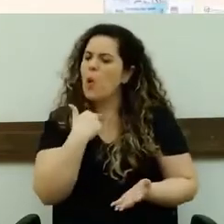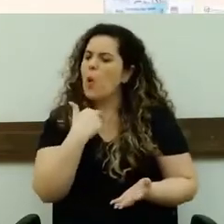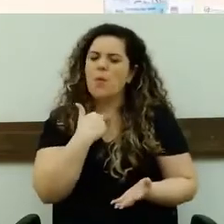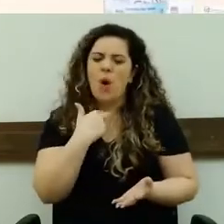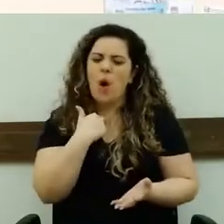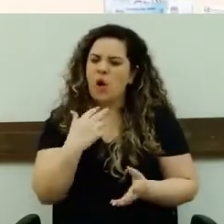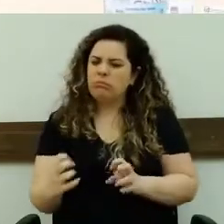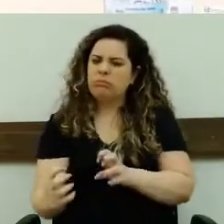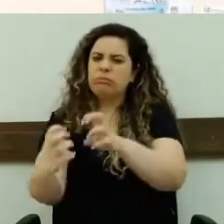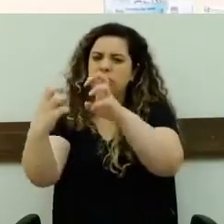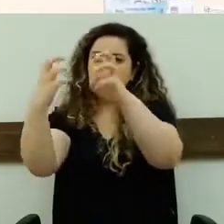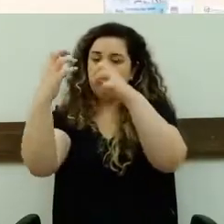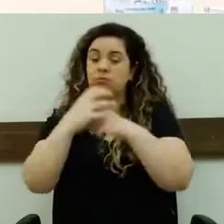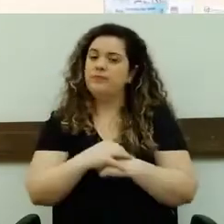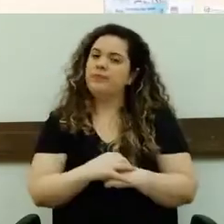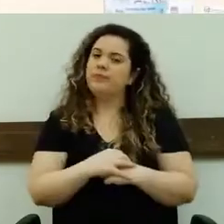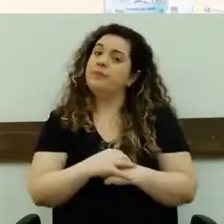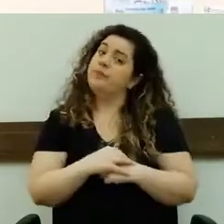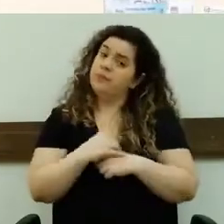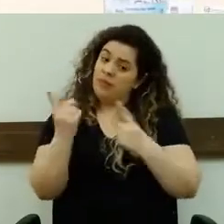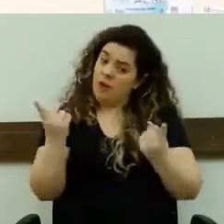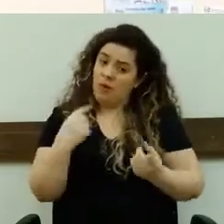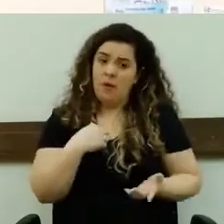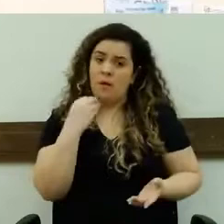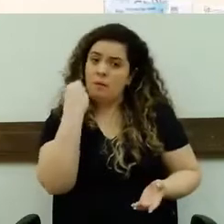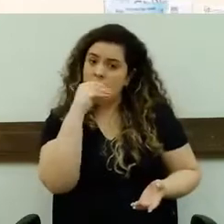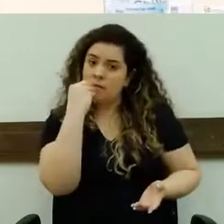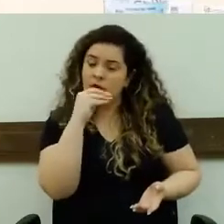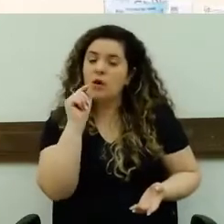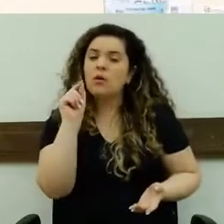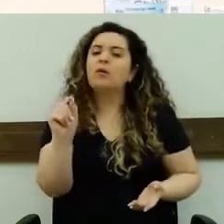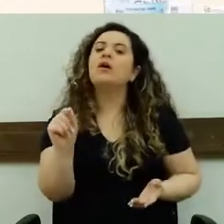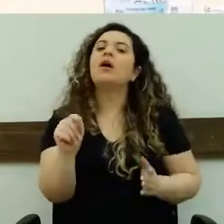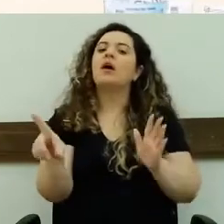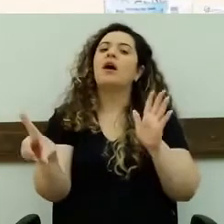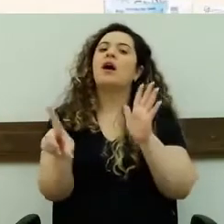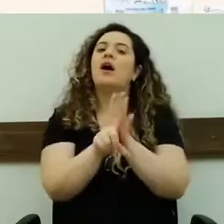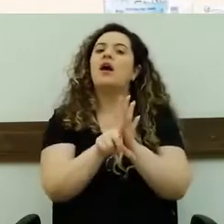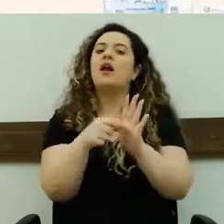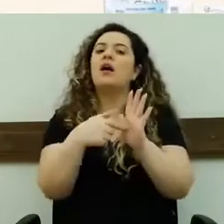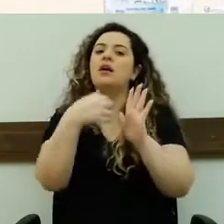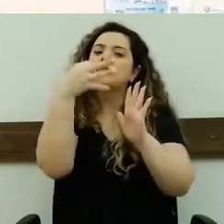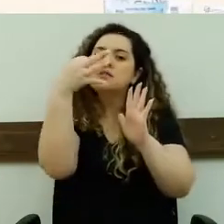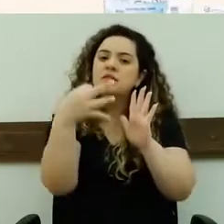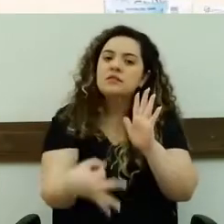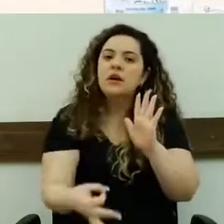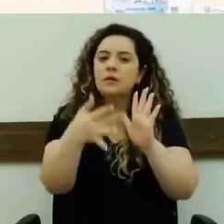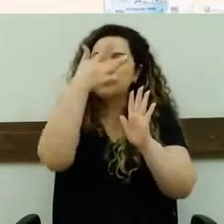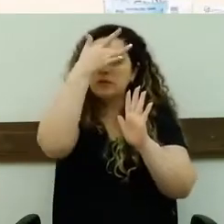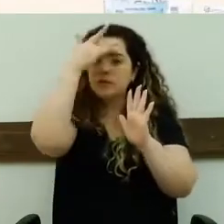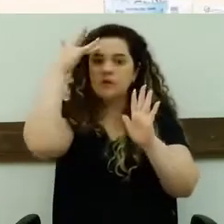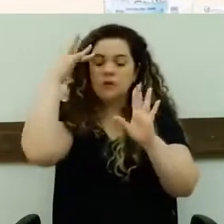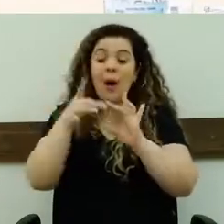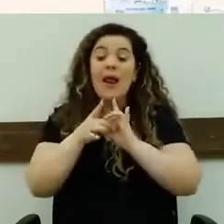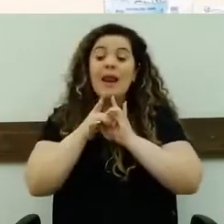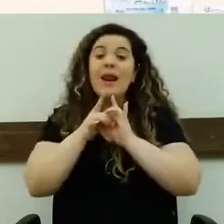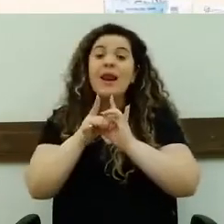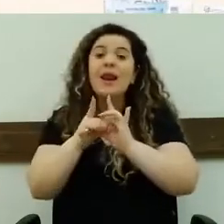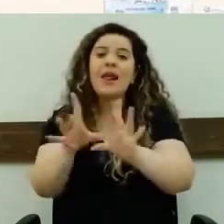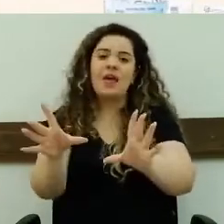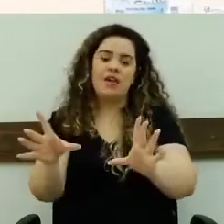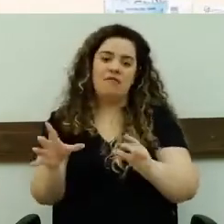pode. Então, o que eu aproveitei na minha lei? Para que fique autorizado, que a pessoa possa, com toda essa tranquilidade,